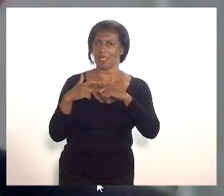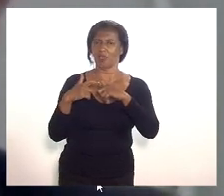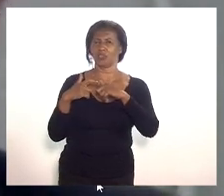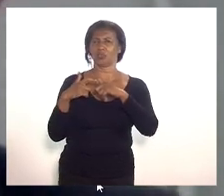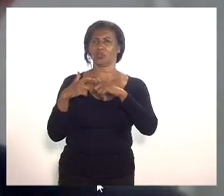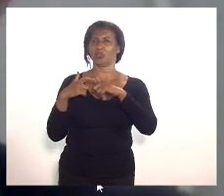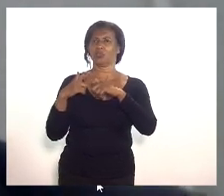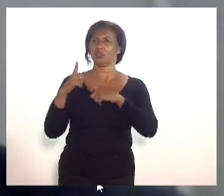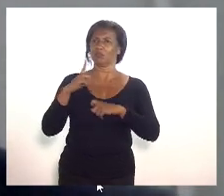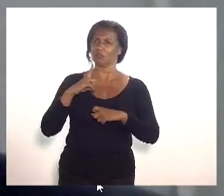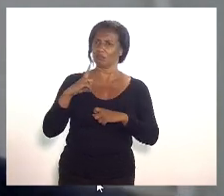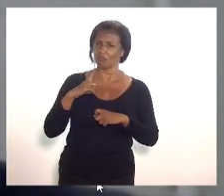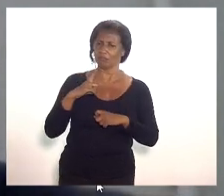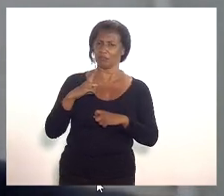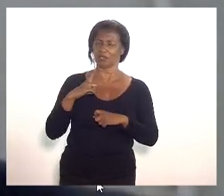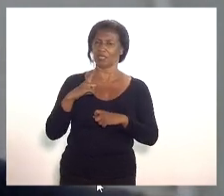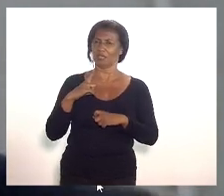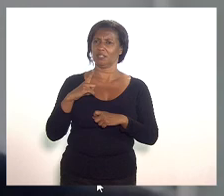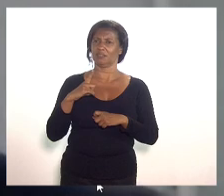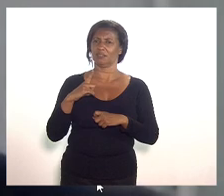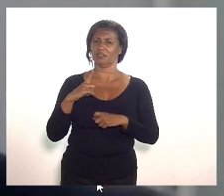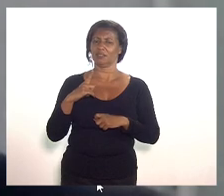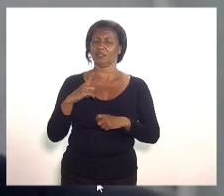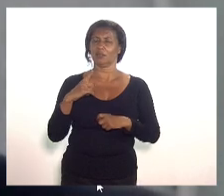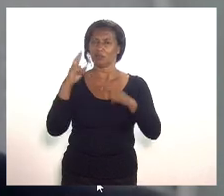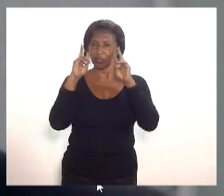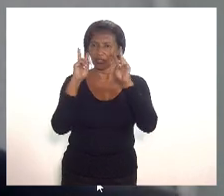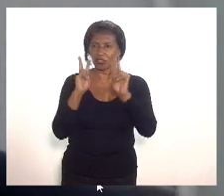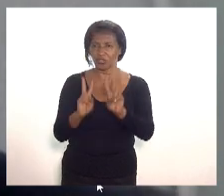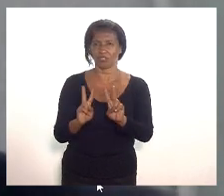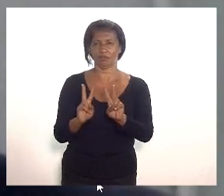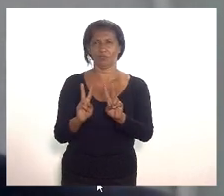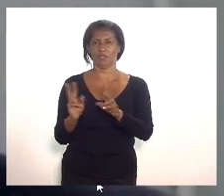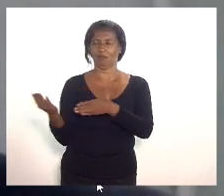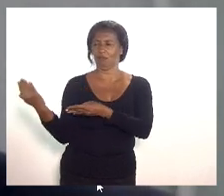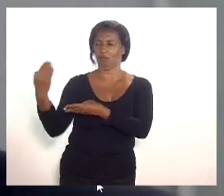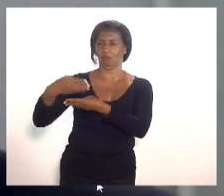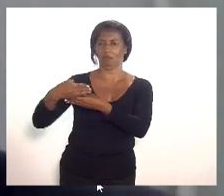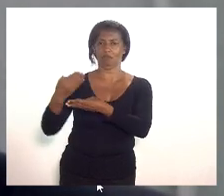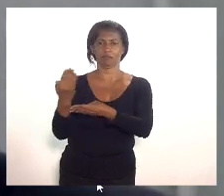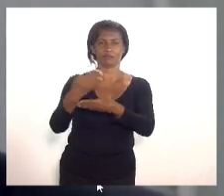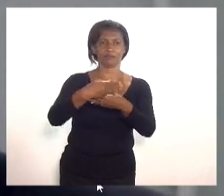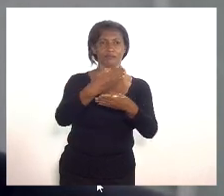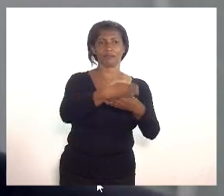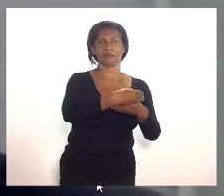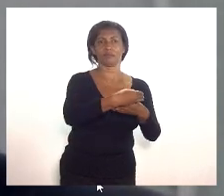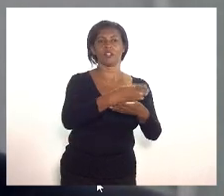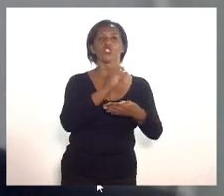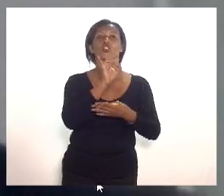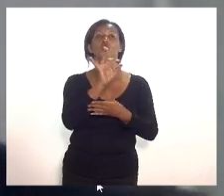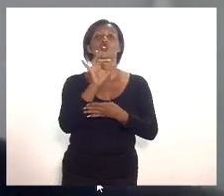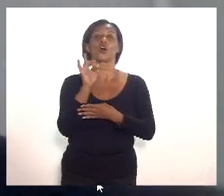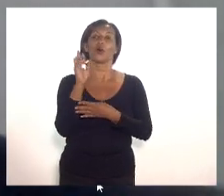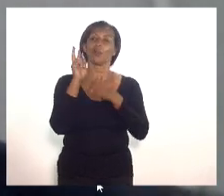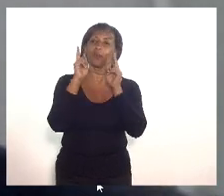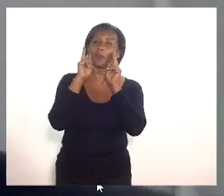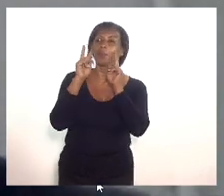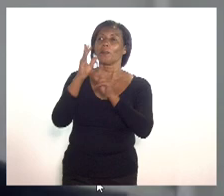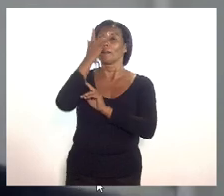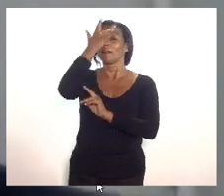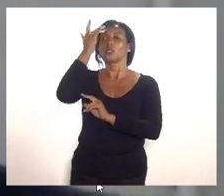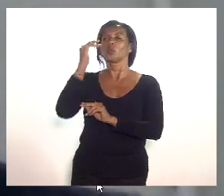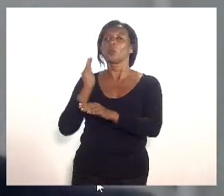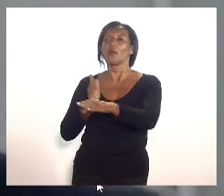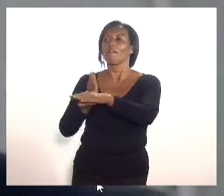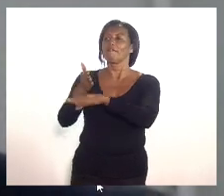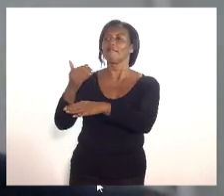efetivamente o controle sanitário o que a gente vê são barreiras exclusivamente para dizer que as pessoas não podem entrar na